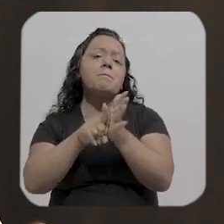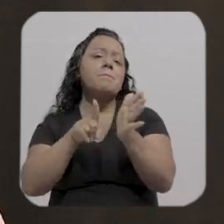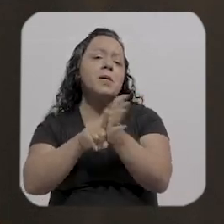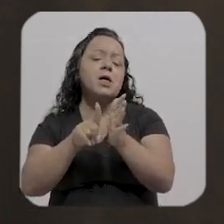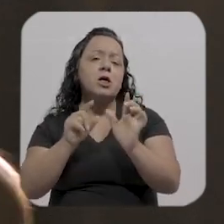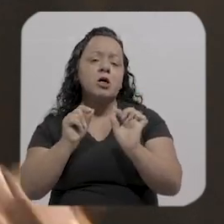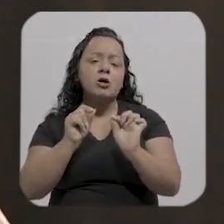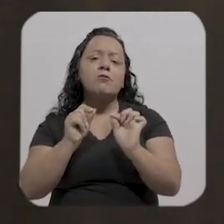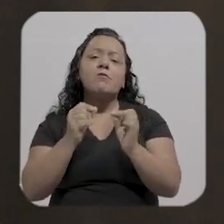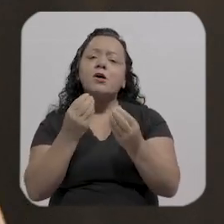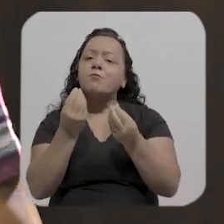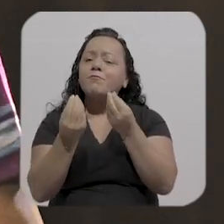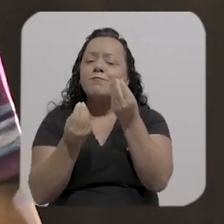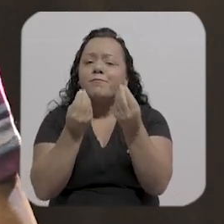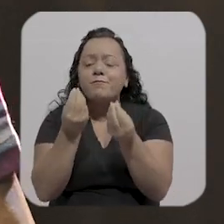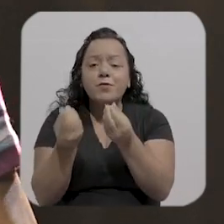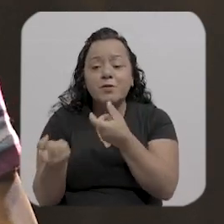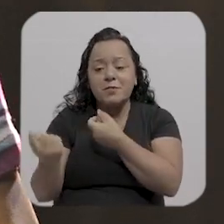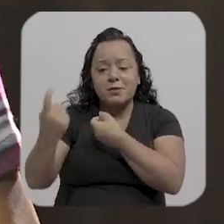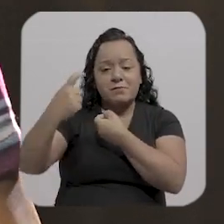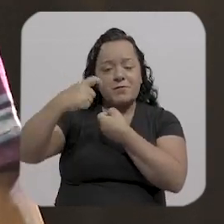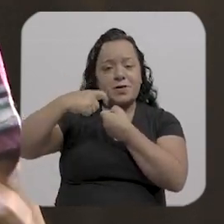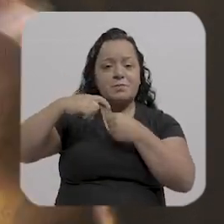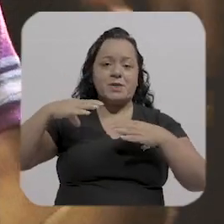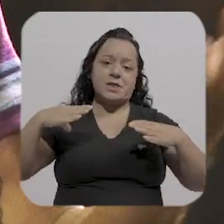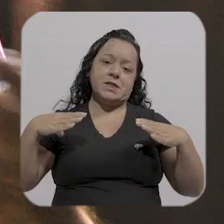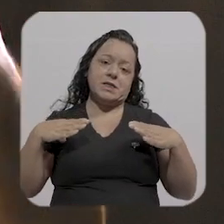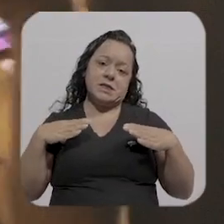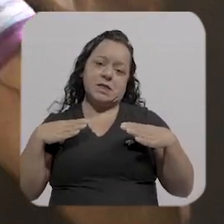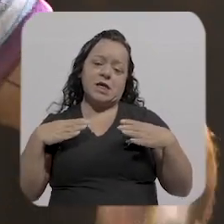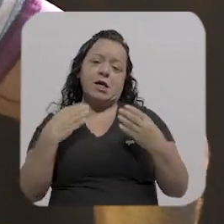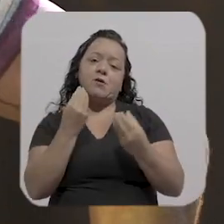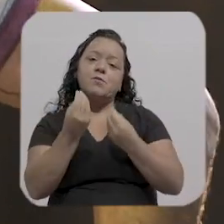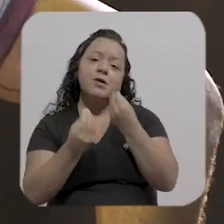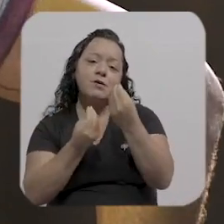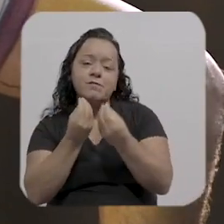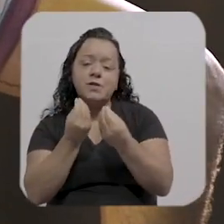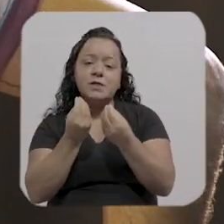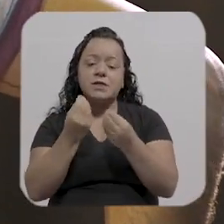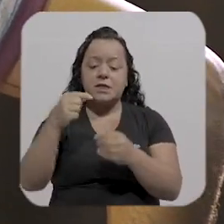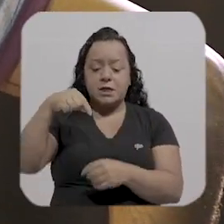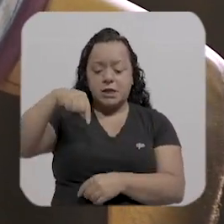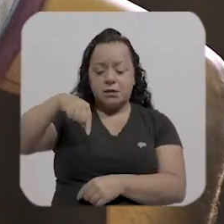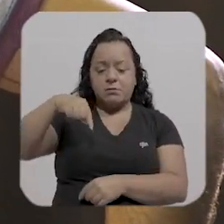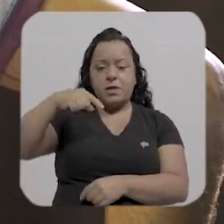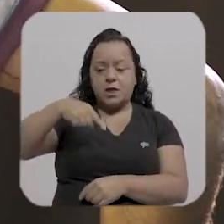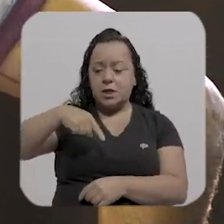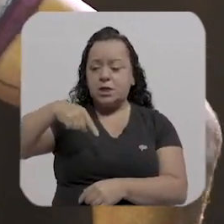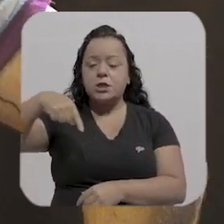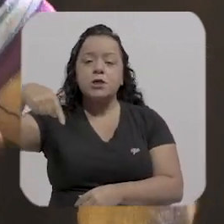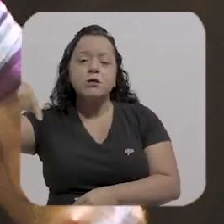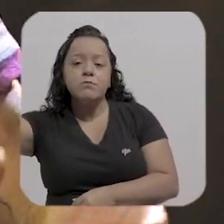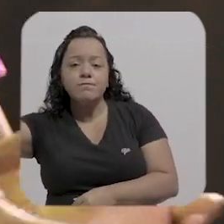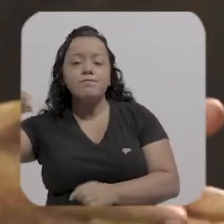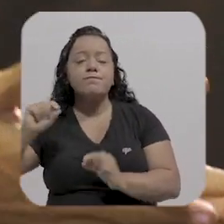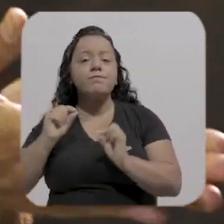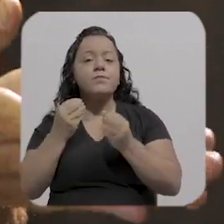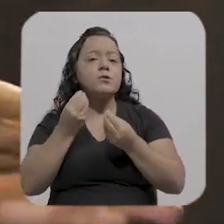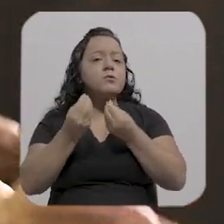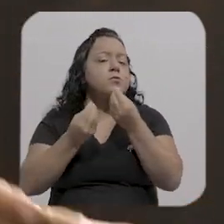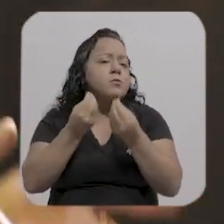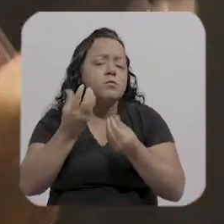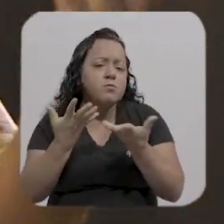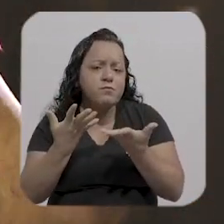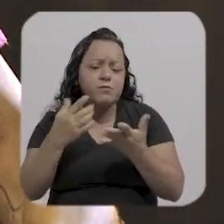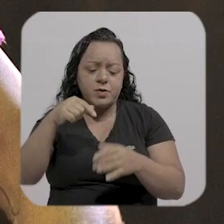foi para vir para a cidade, né? Como é que você saiu desse lugar que tanto... Como foi